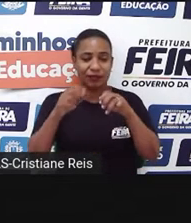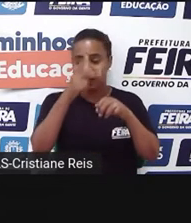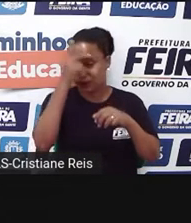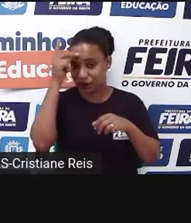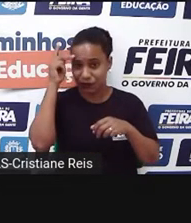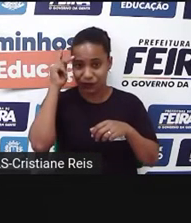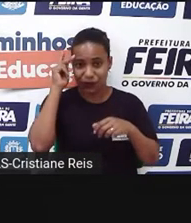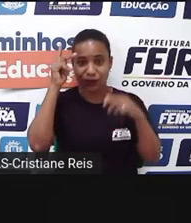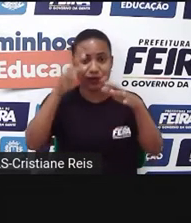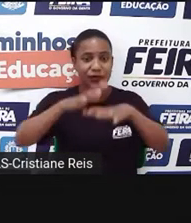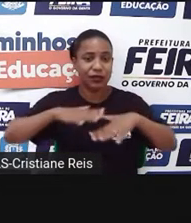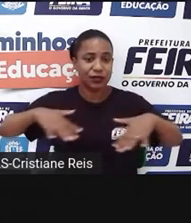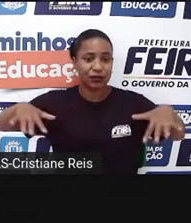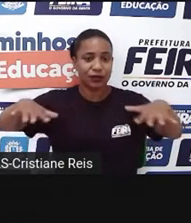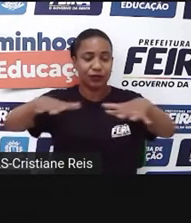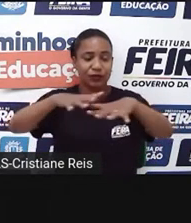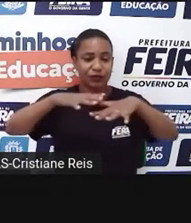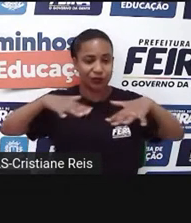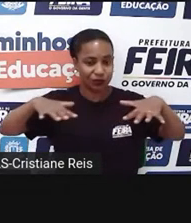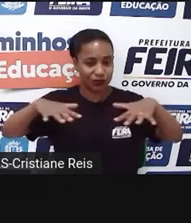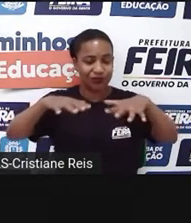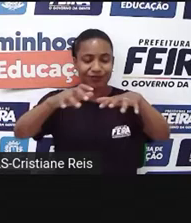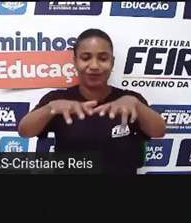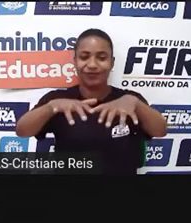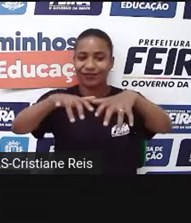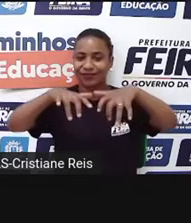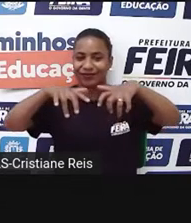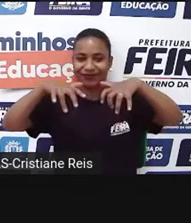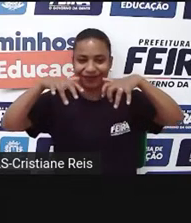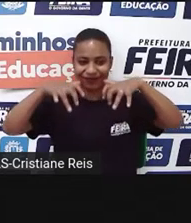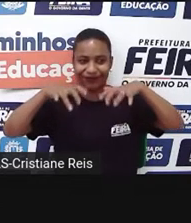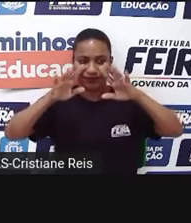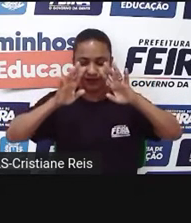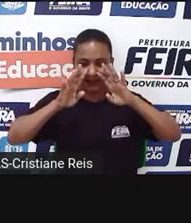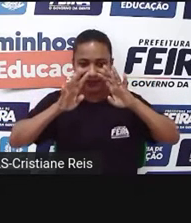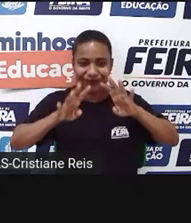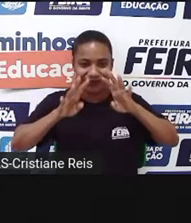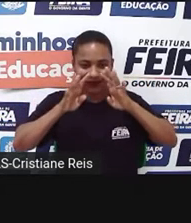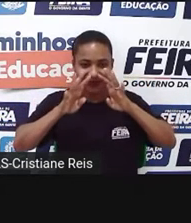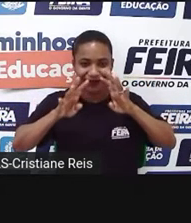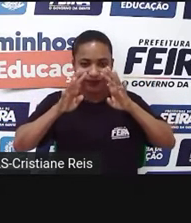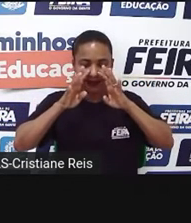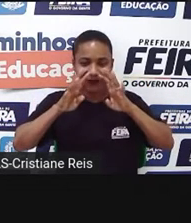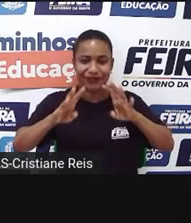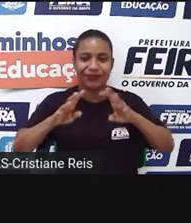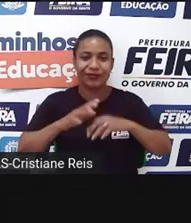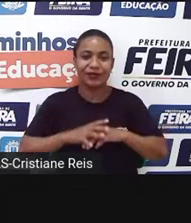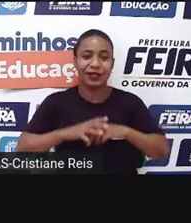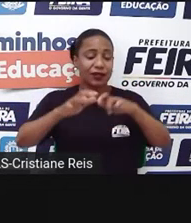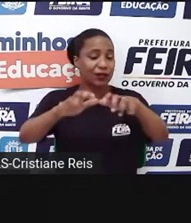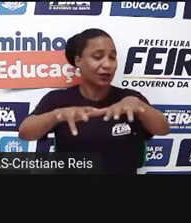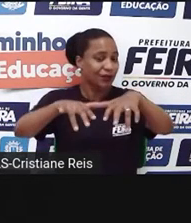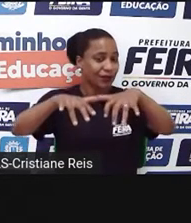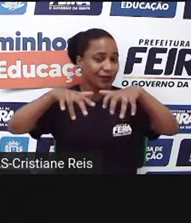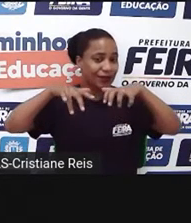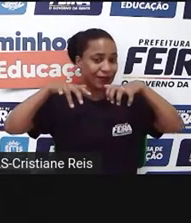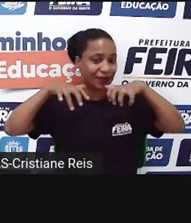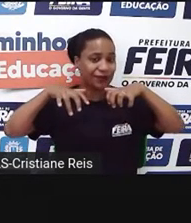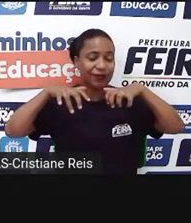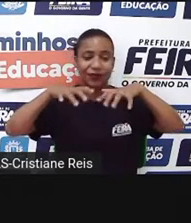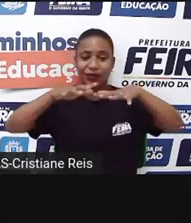porque toda peça teatral é dramatizada num palco. neste palco tem um cenário que